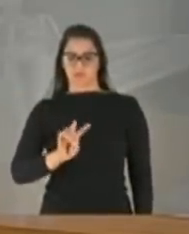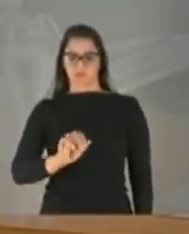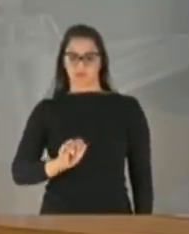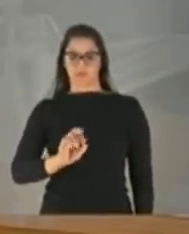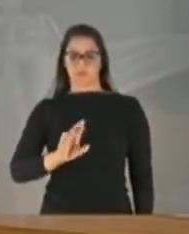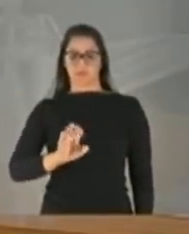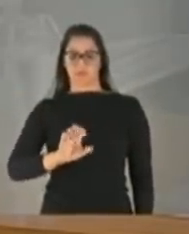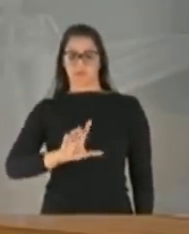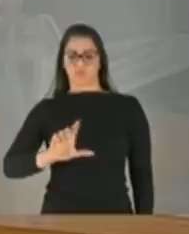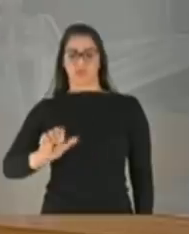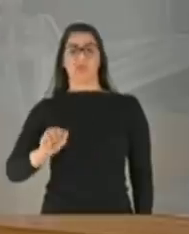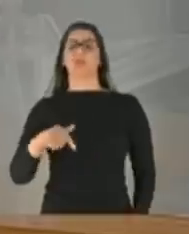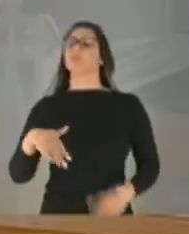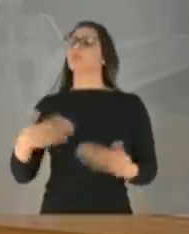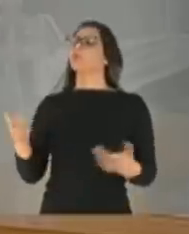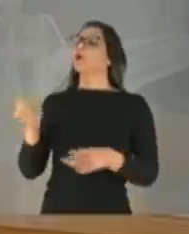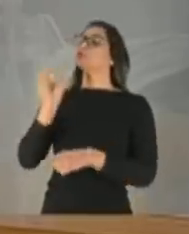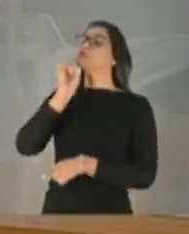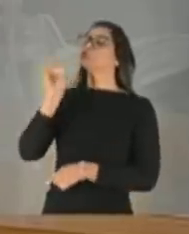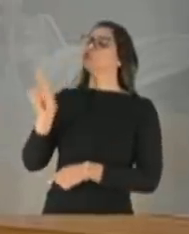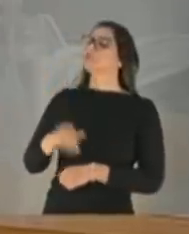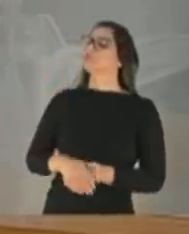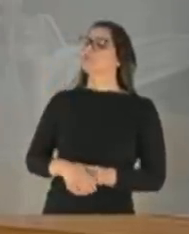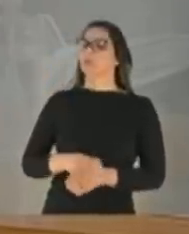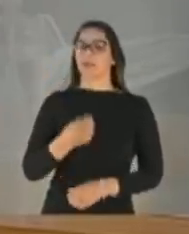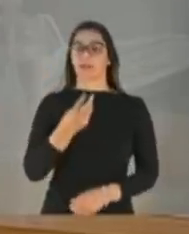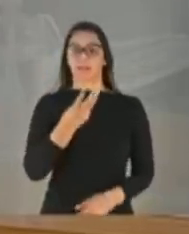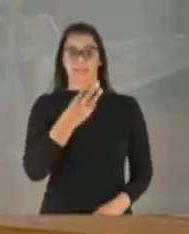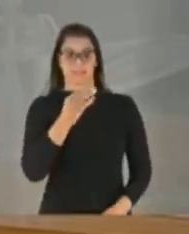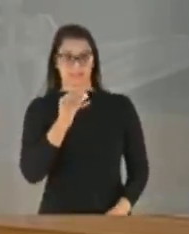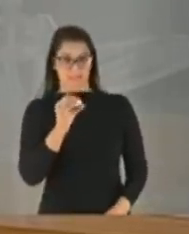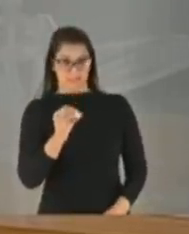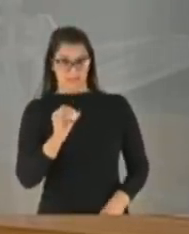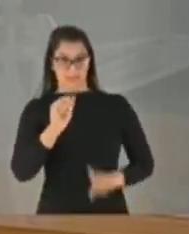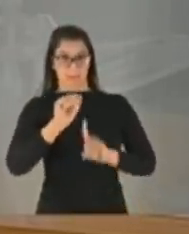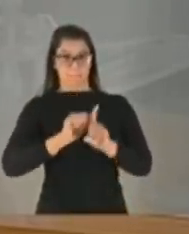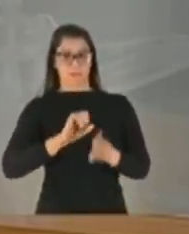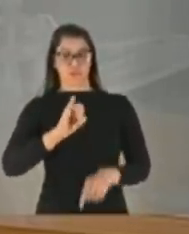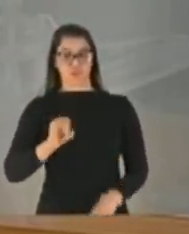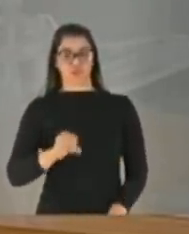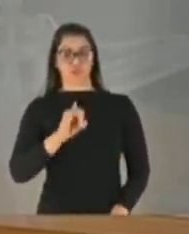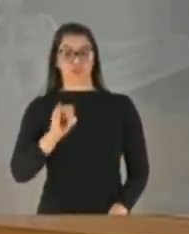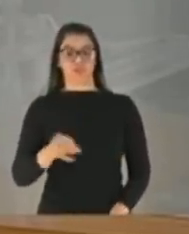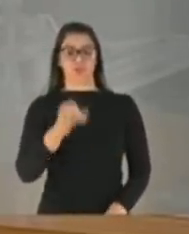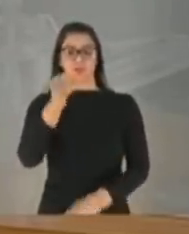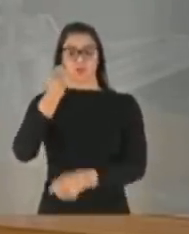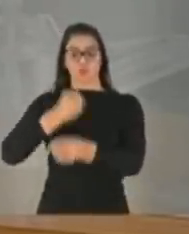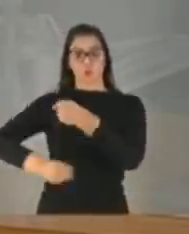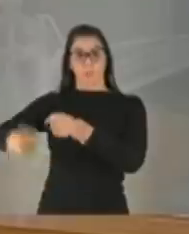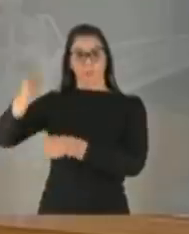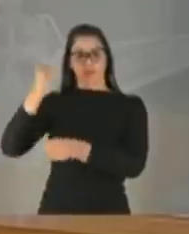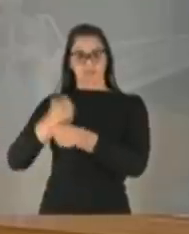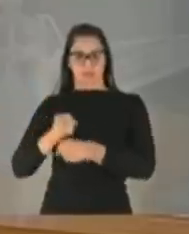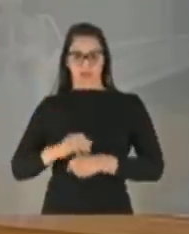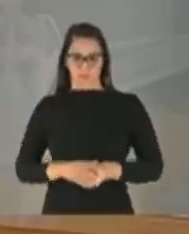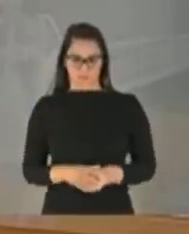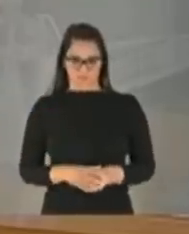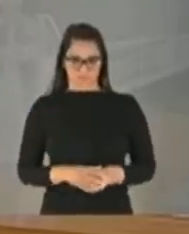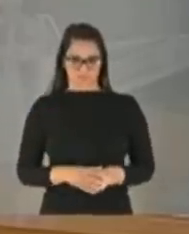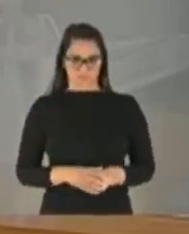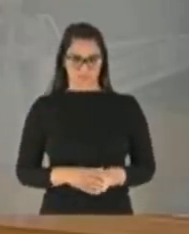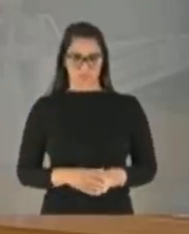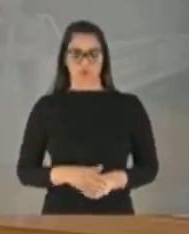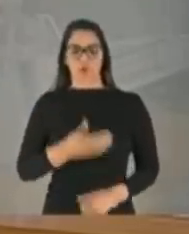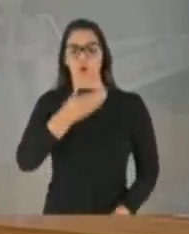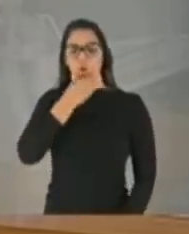Esse vídeo é do dia 30 de janeiro do ano passado. Perfeitamente. Senhor presidente, só pela ordem. Em abril de